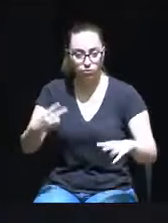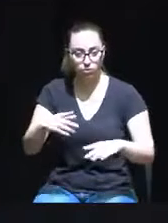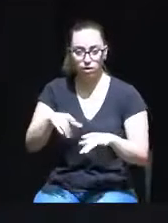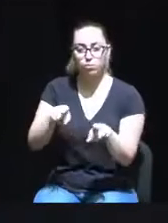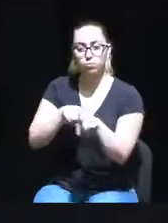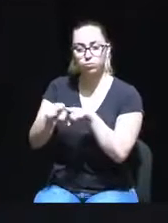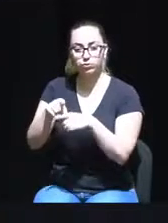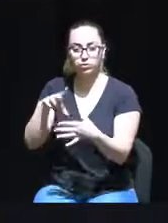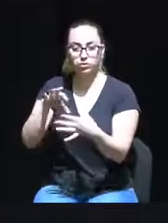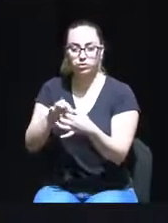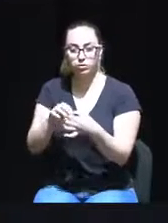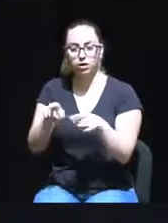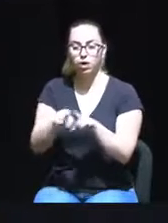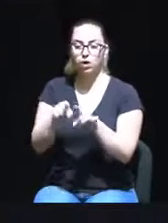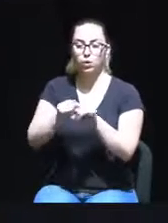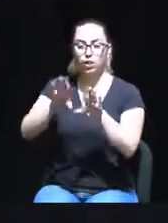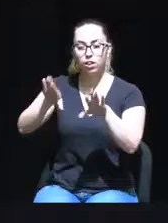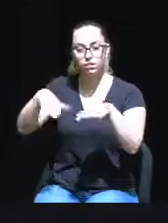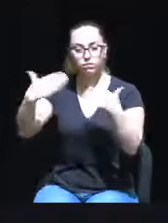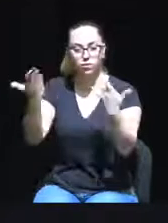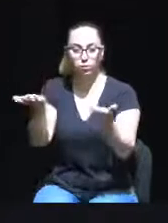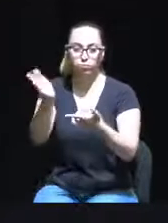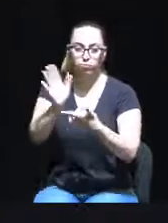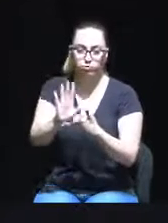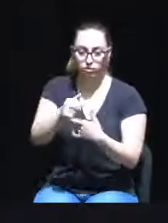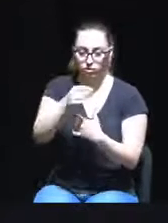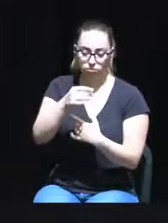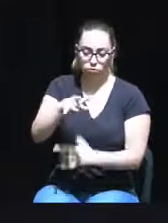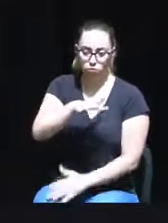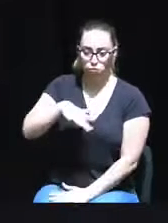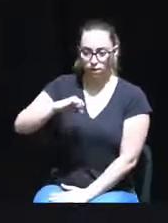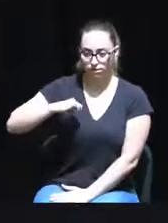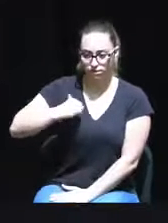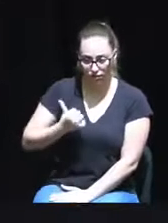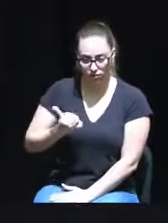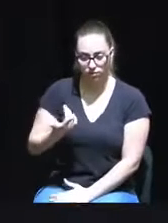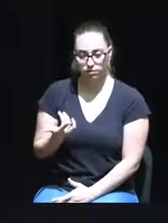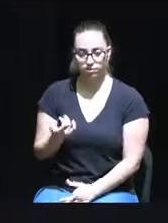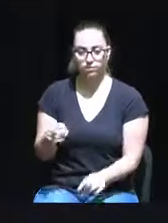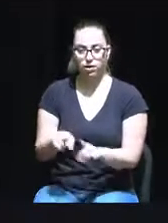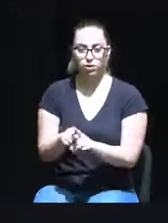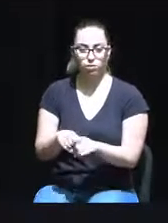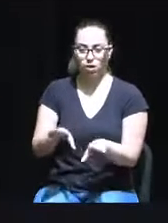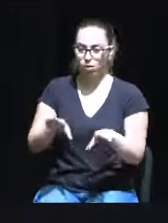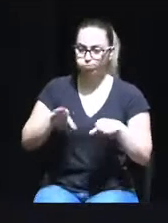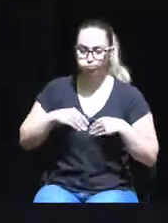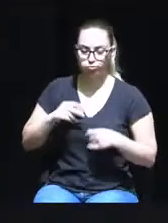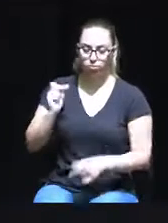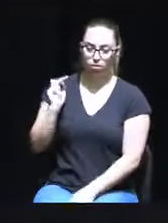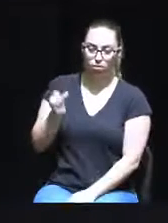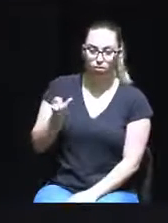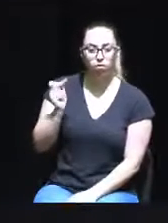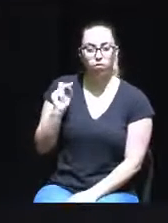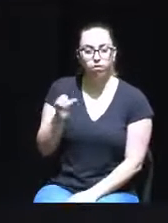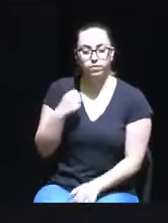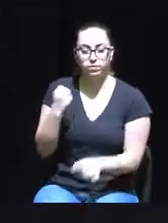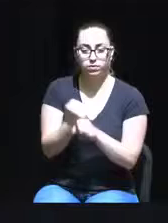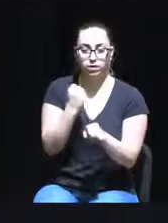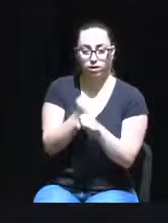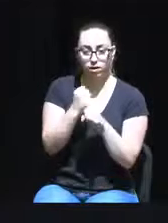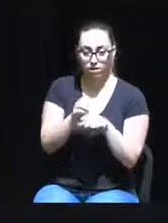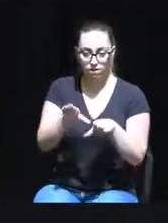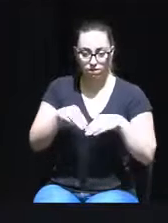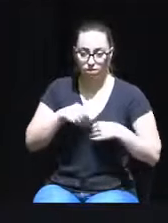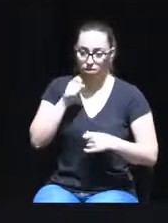uma política de externalizações, como no caso dos espaços verdes, recusando-se ano após ano a assunção de tarefas que